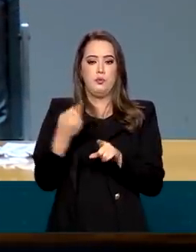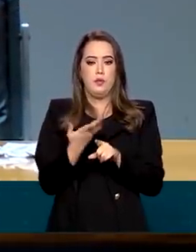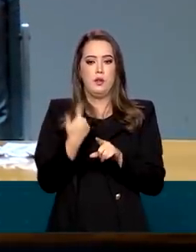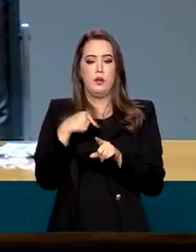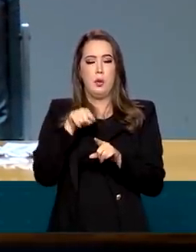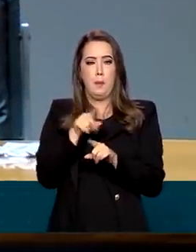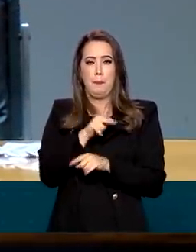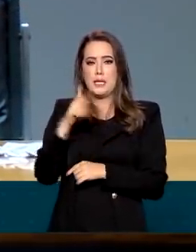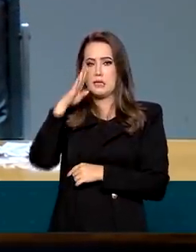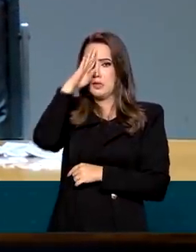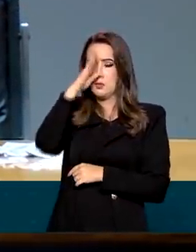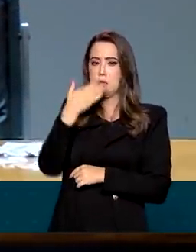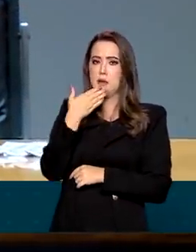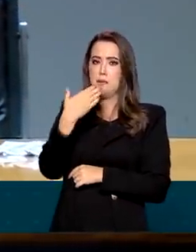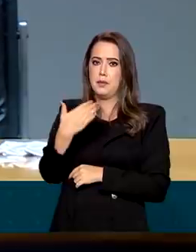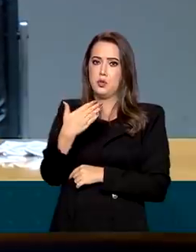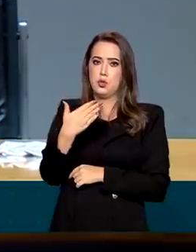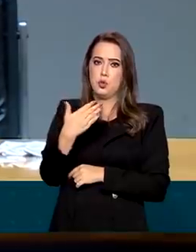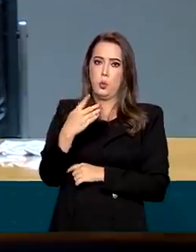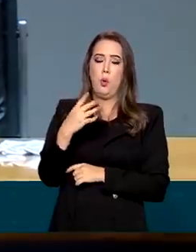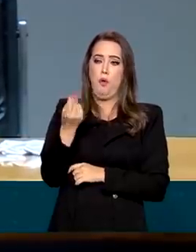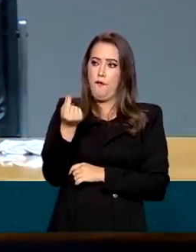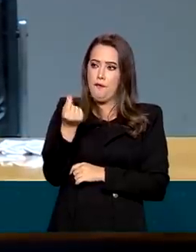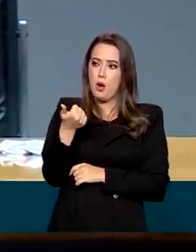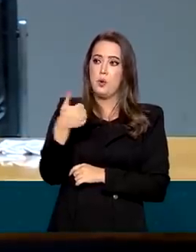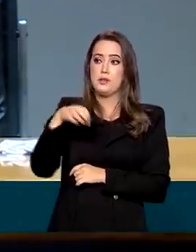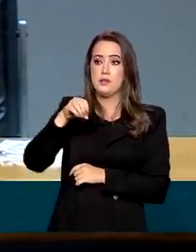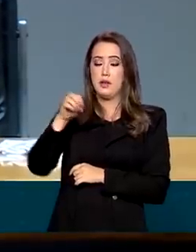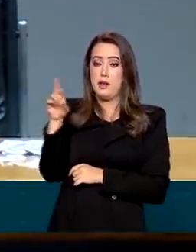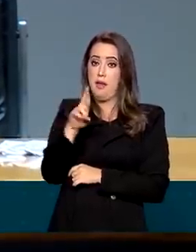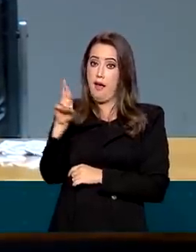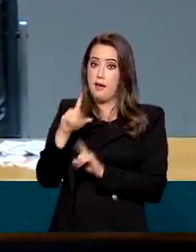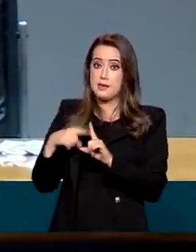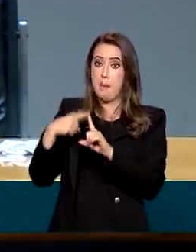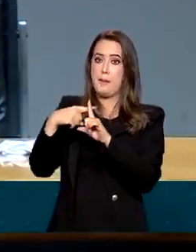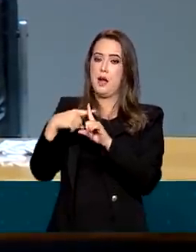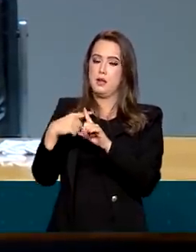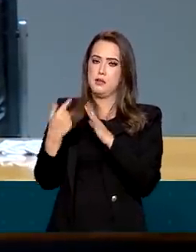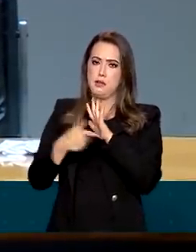quando o presidente pediu para atender 100 reais a mais, 400 em vez de 300,